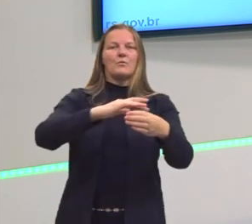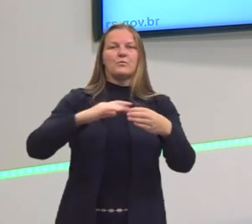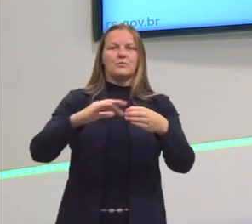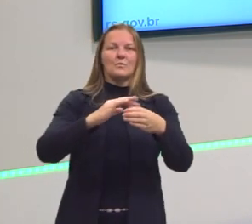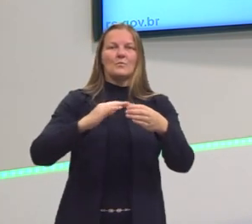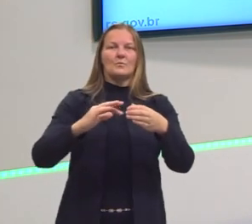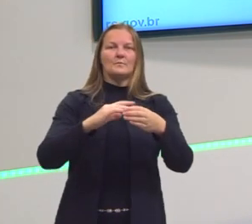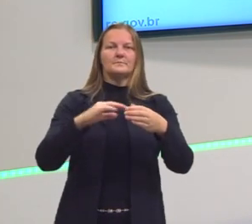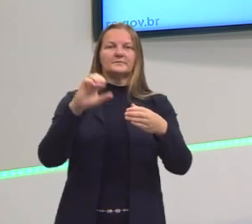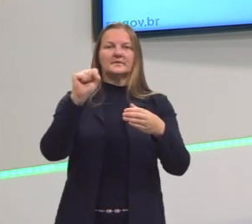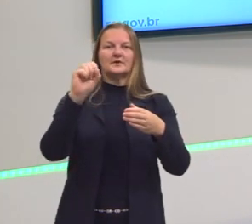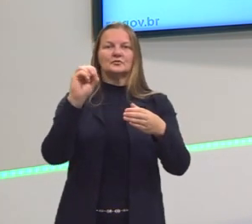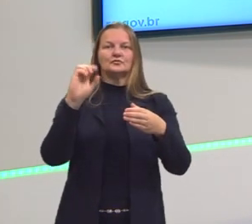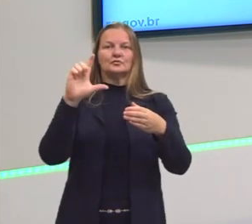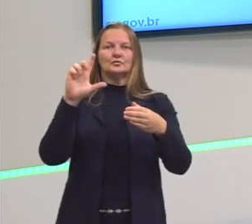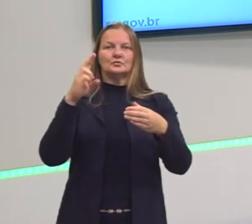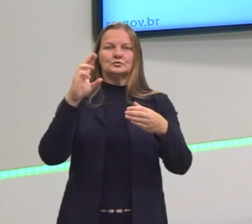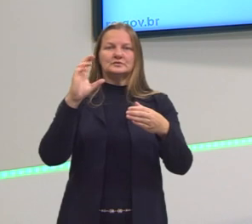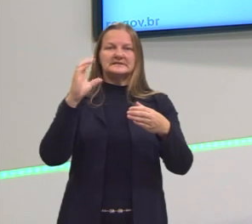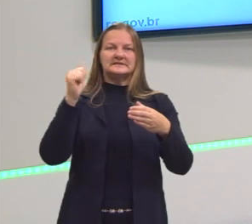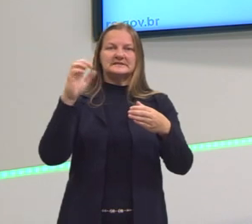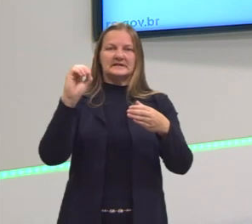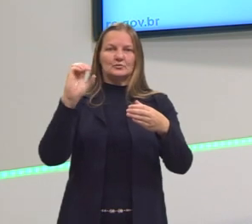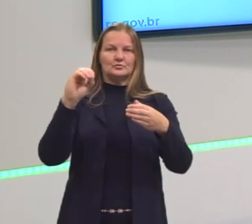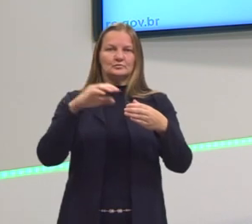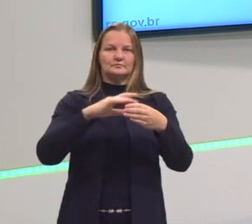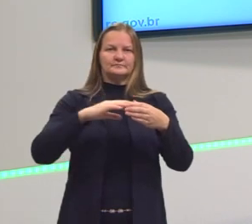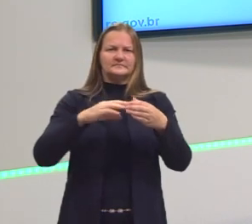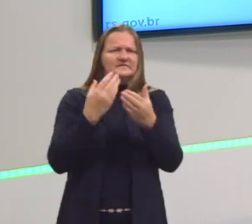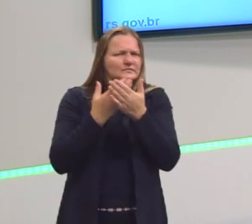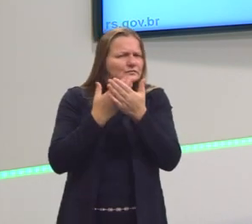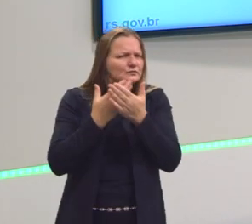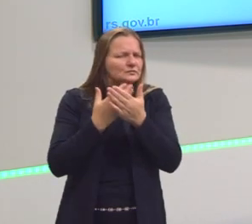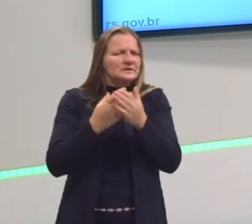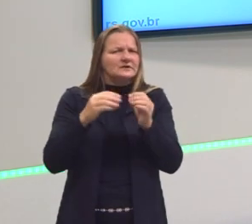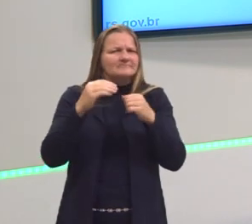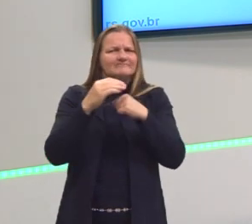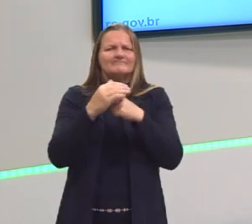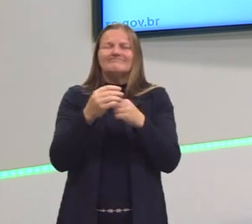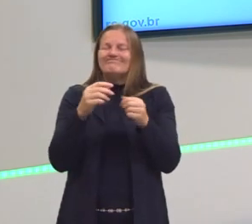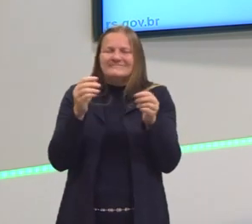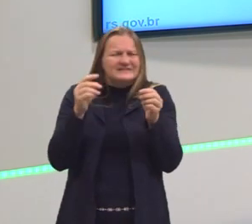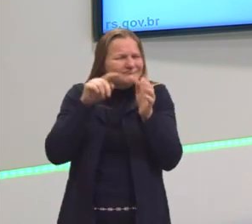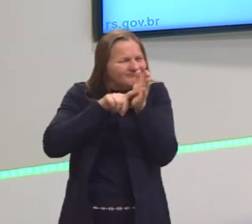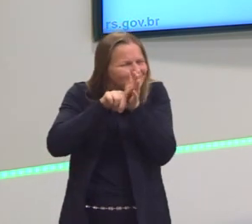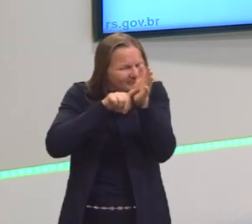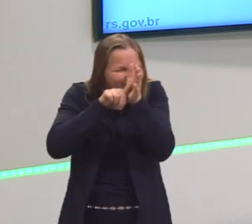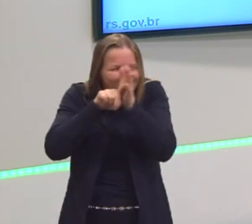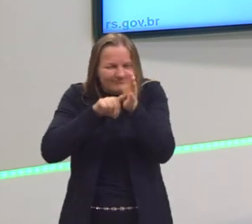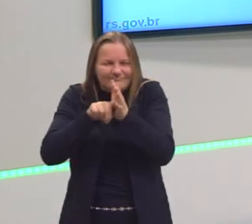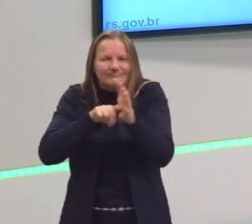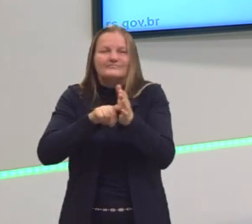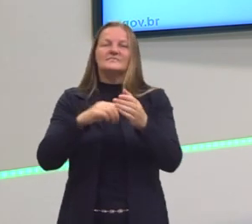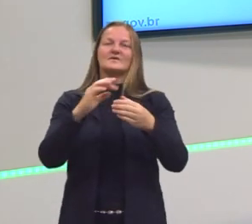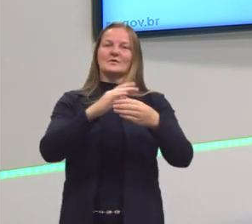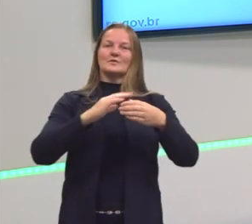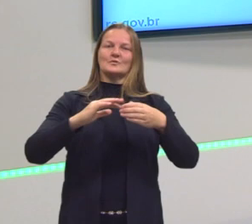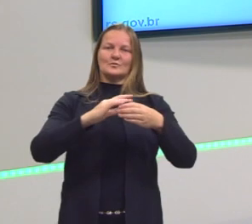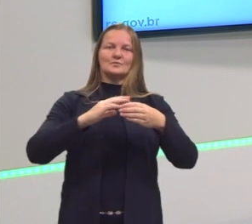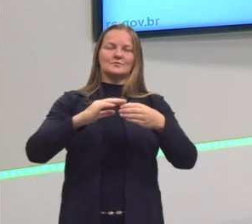soluções, a gente tem uma área da fisico-química que estuda elas, se dedica a estudar as soluções. Então, hoje eu vou